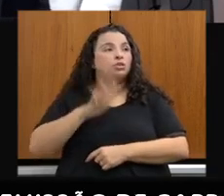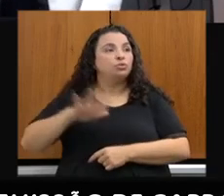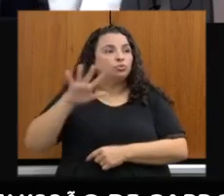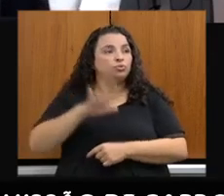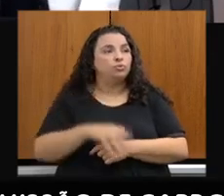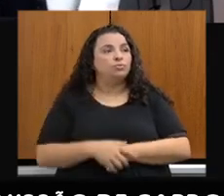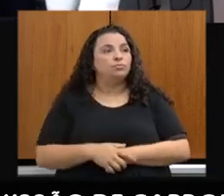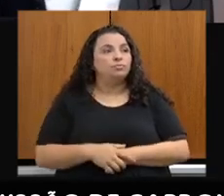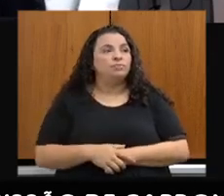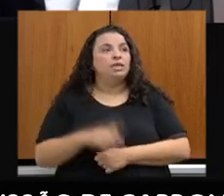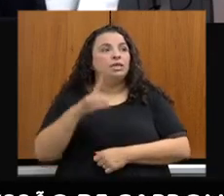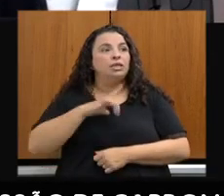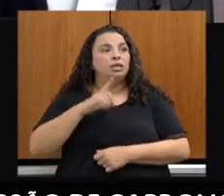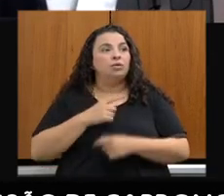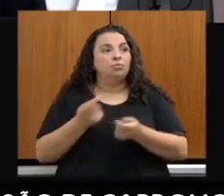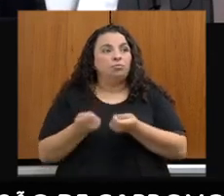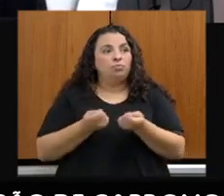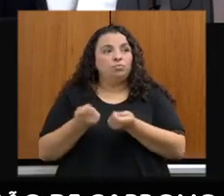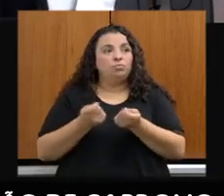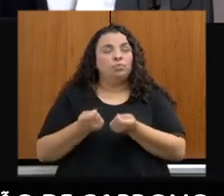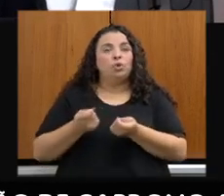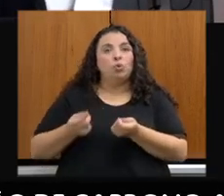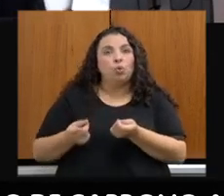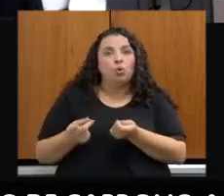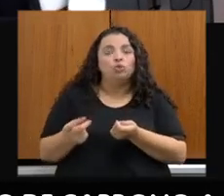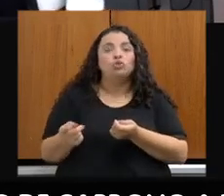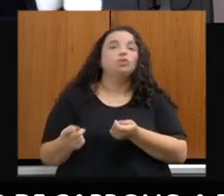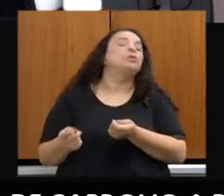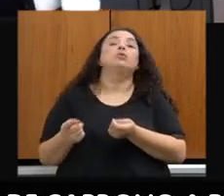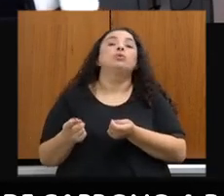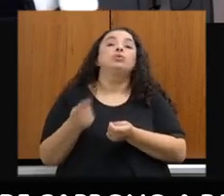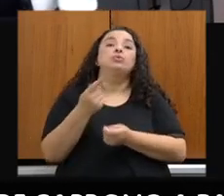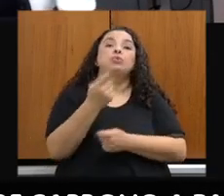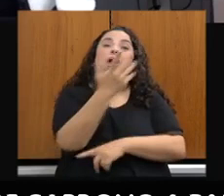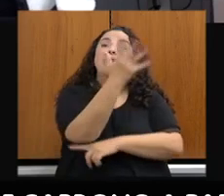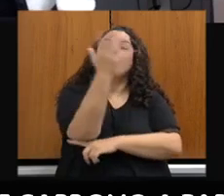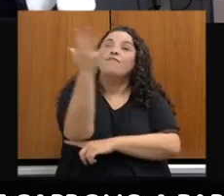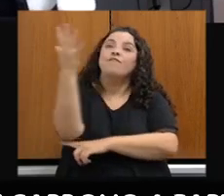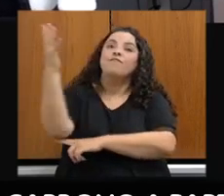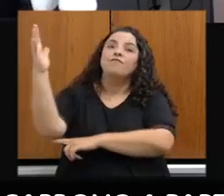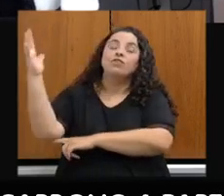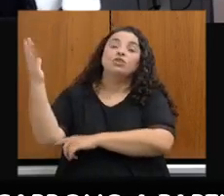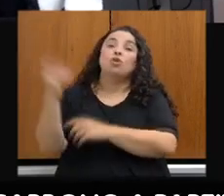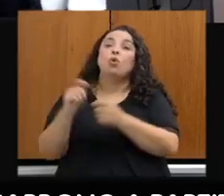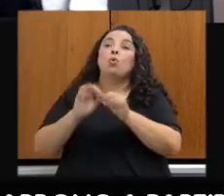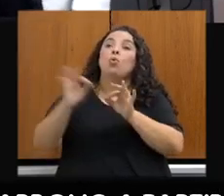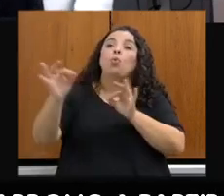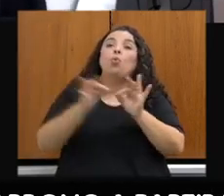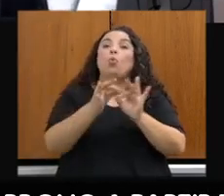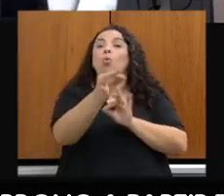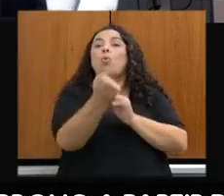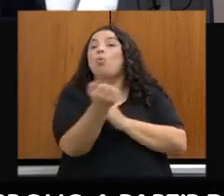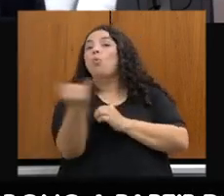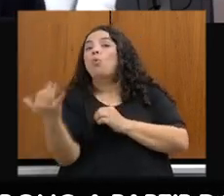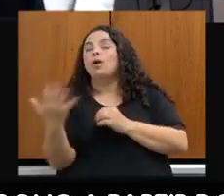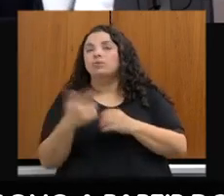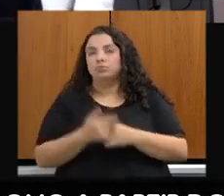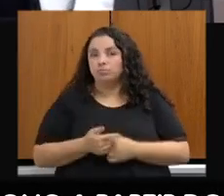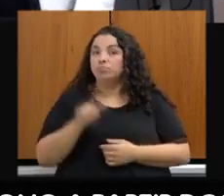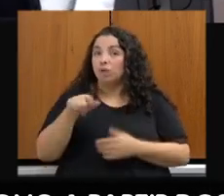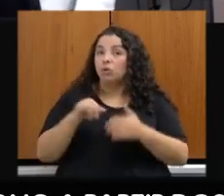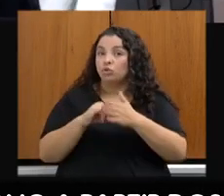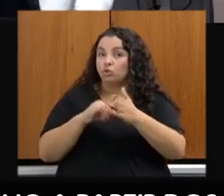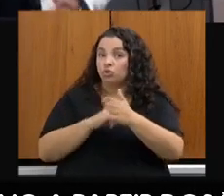Nós temos o monitoramento contínuo da cobertura vegetal, responsabilidade hoje do Instituto Estadual de Florestas. Então, há esse primeiro